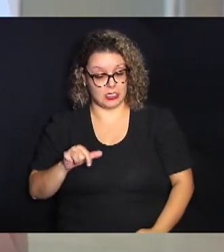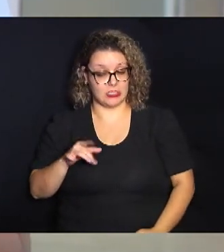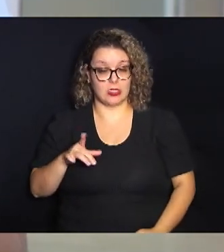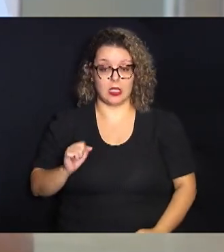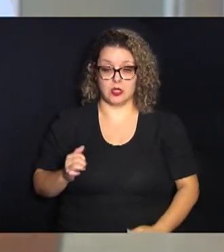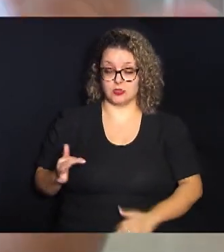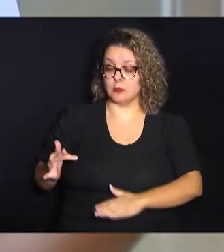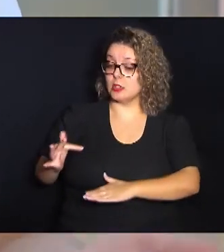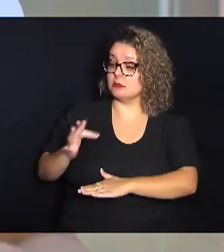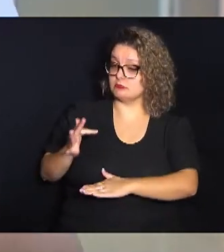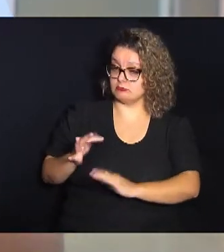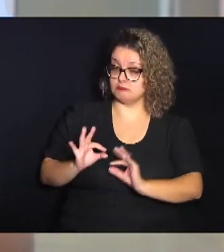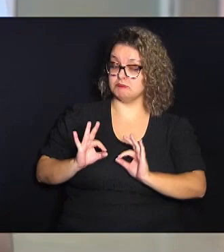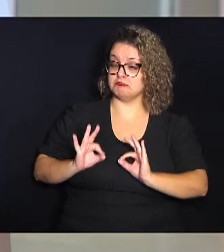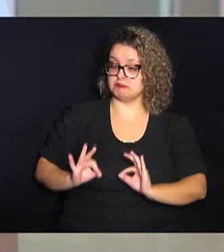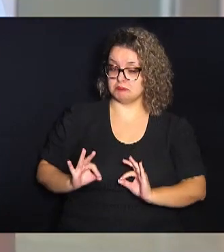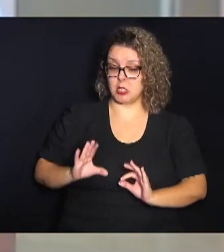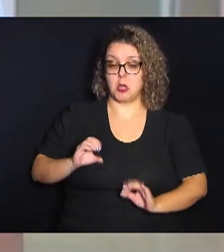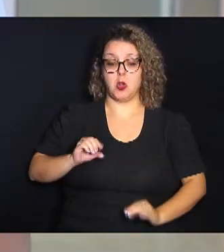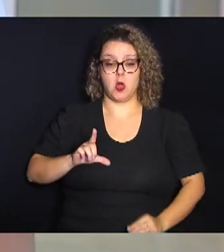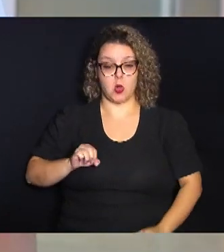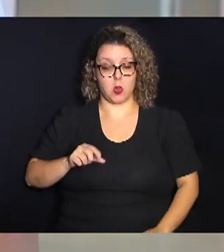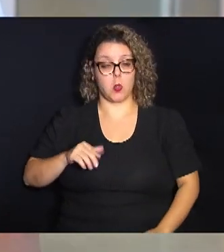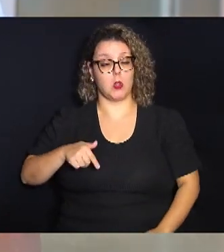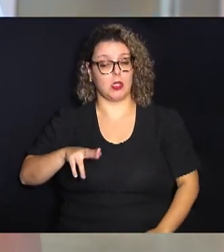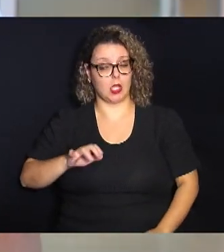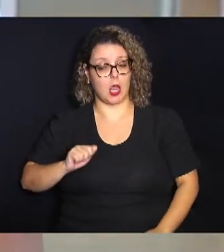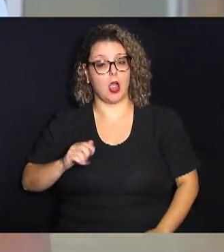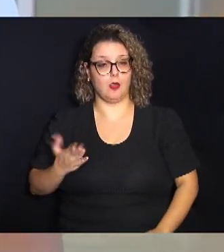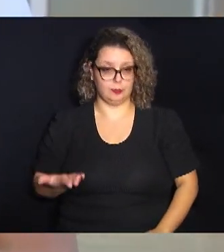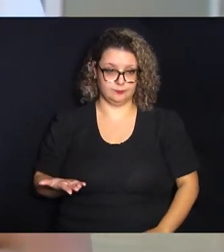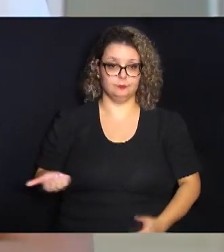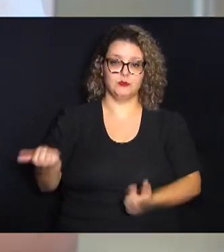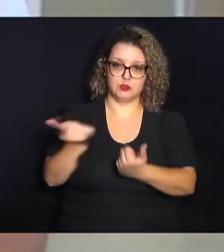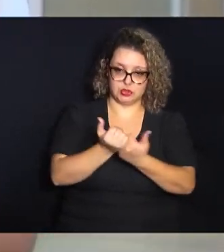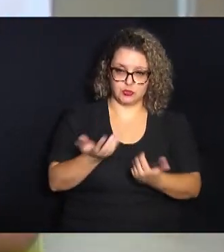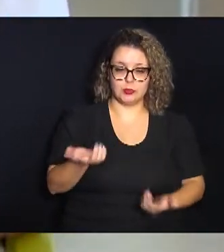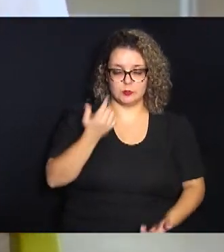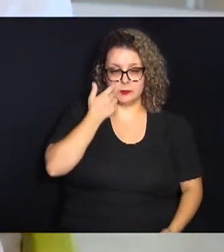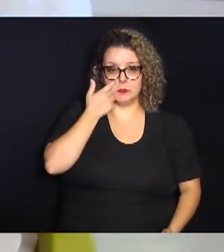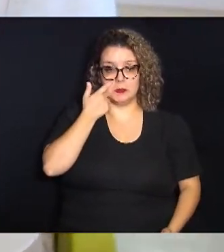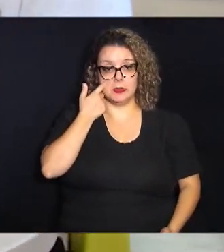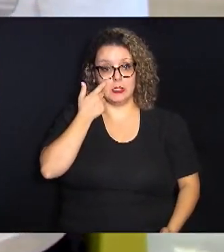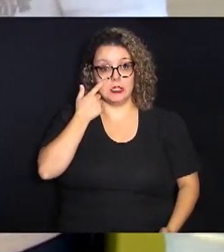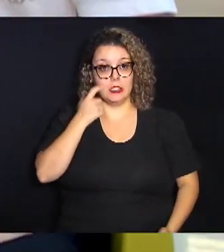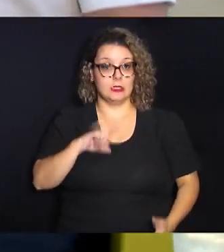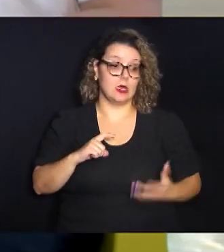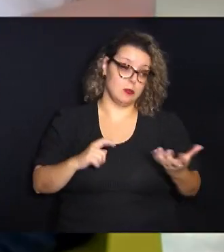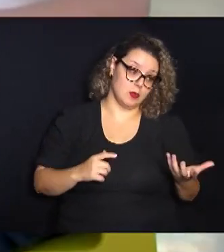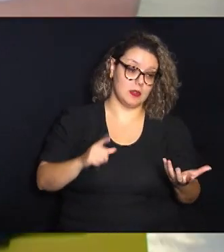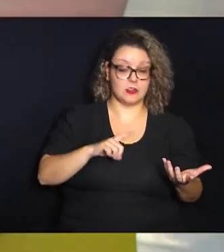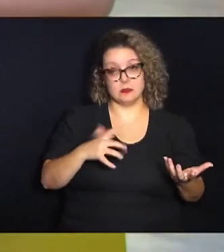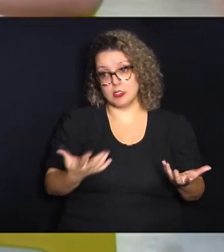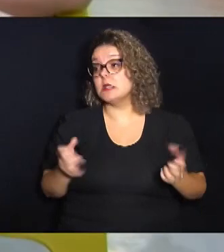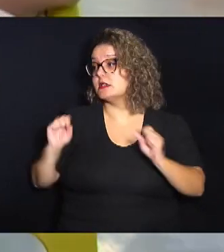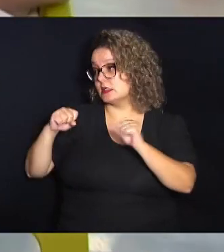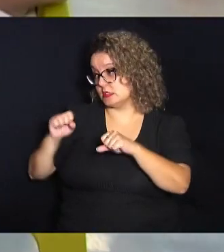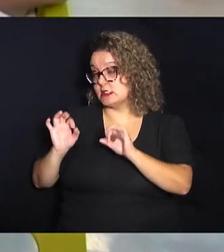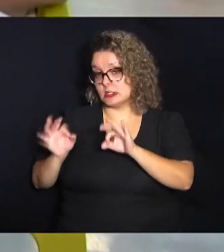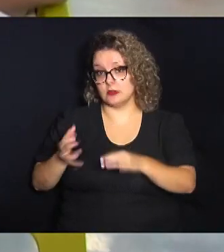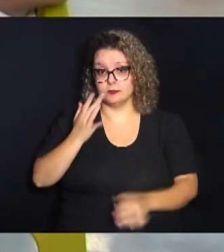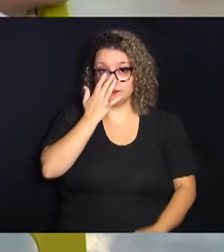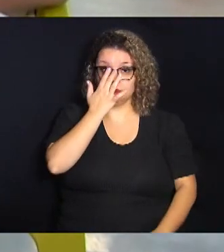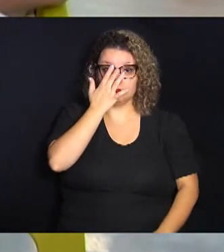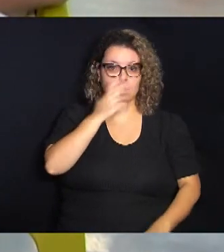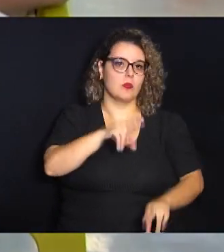informal algo mais coloquial algo mais do dia a dia bom tem situações e situações né professor exatamente por isso